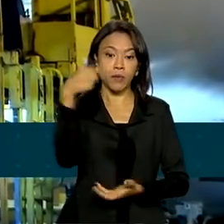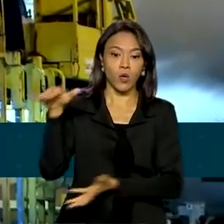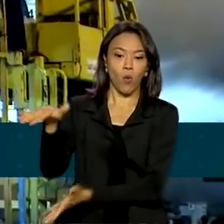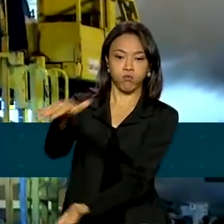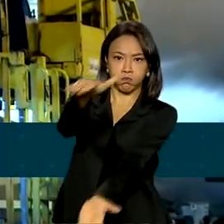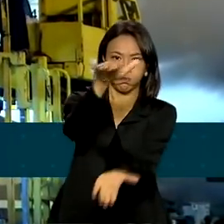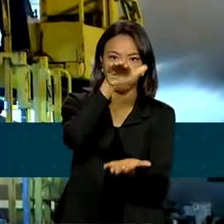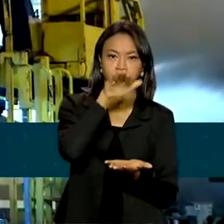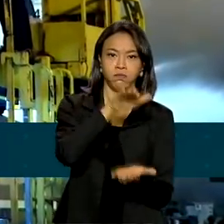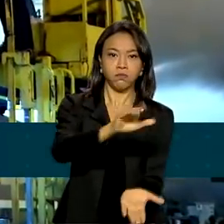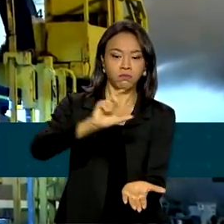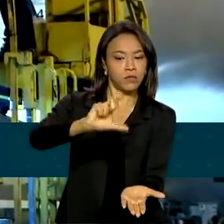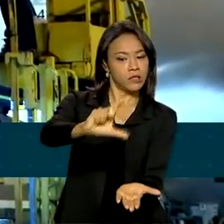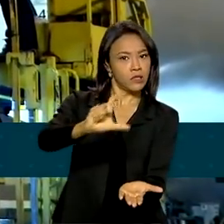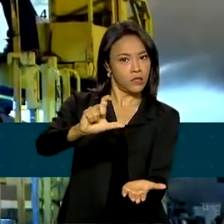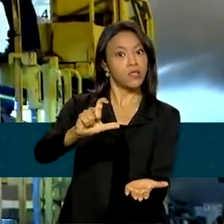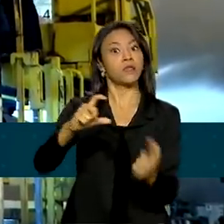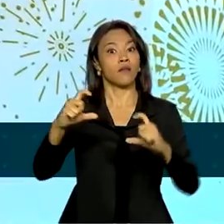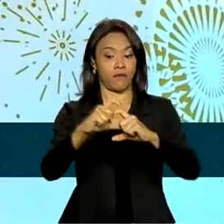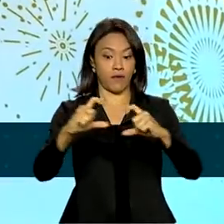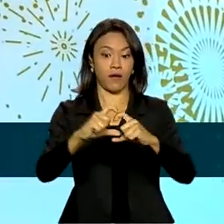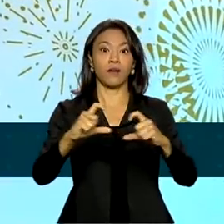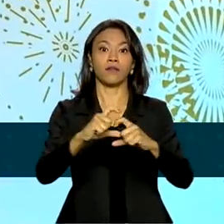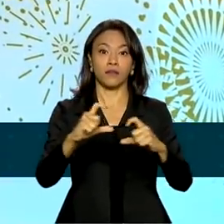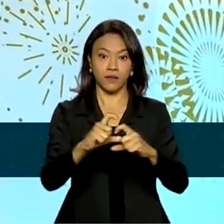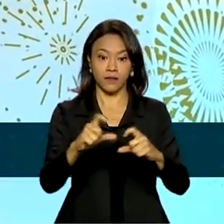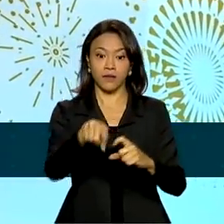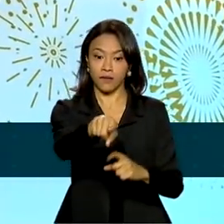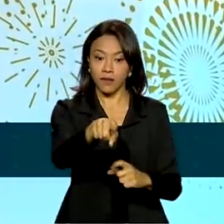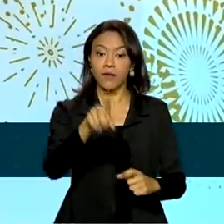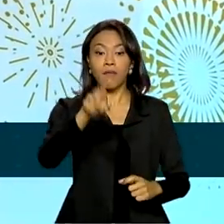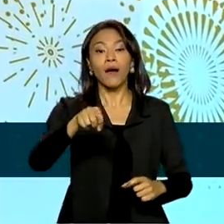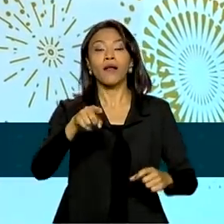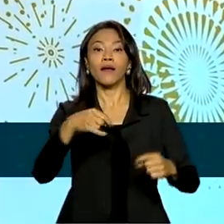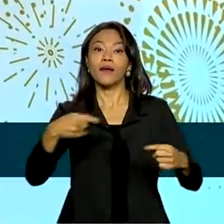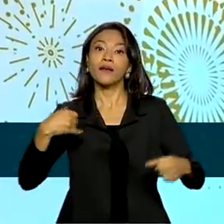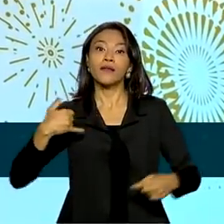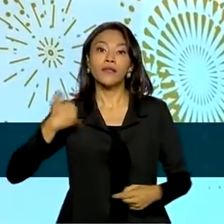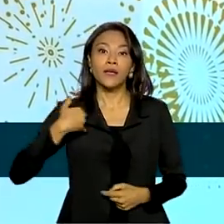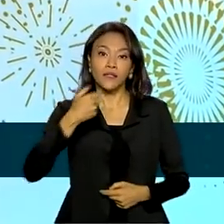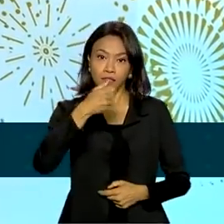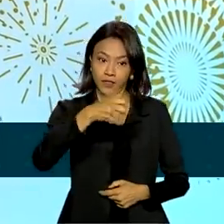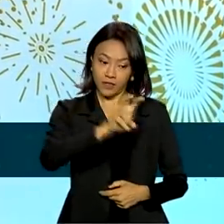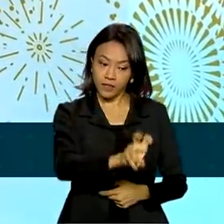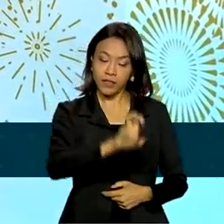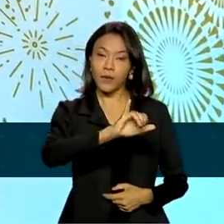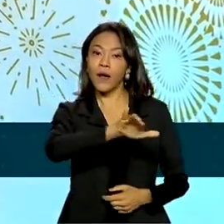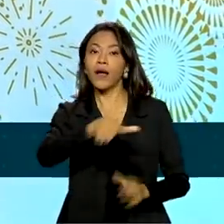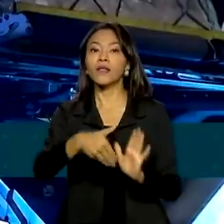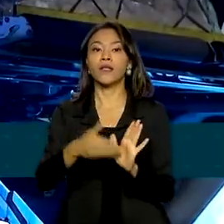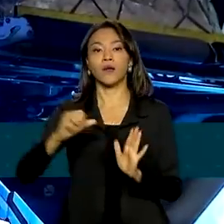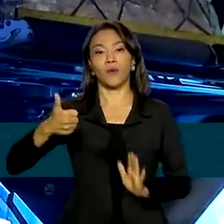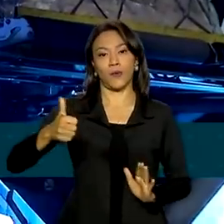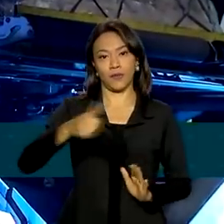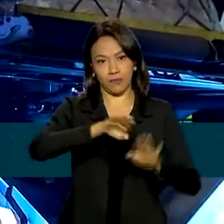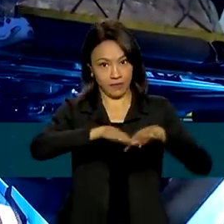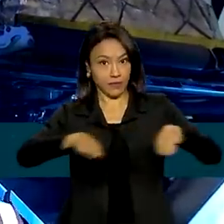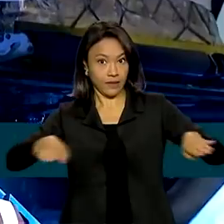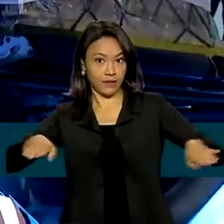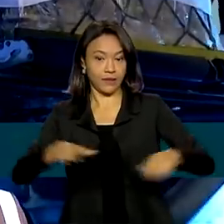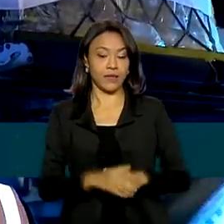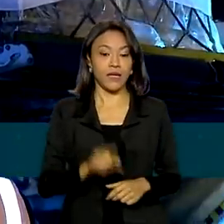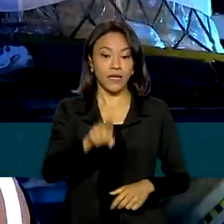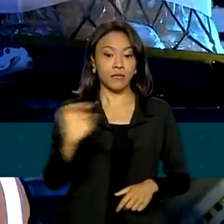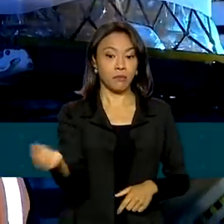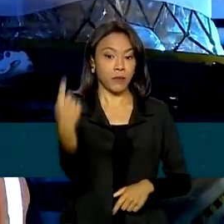vacinas contra a Covid-19 da Pfizer, destinadas a crianças de 5 a 11 anos de idade. Este primeiro